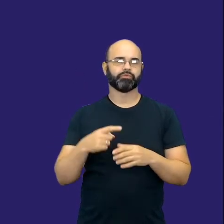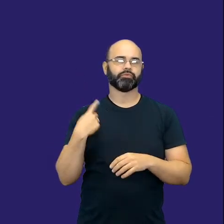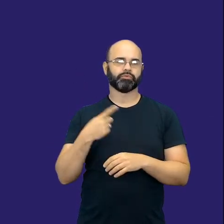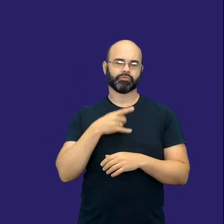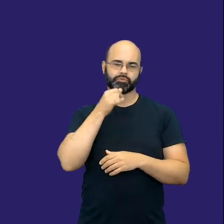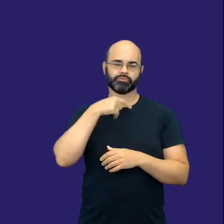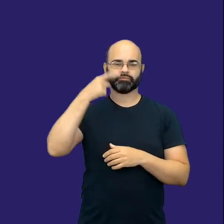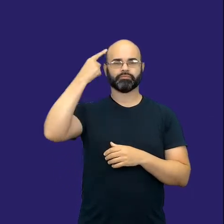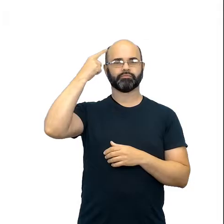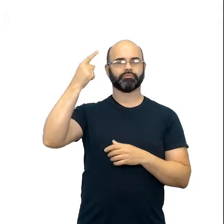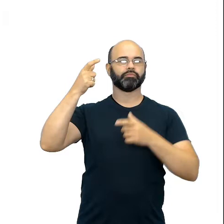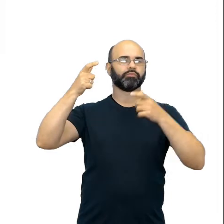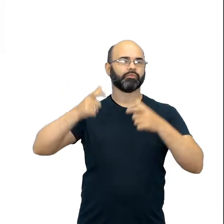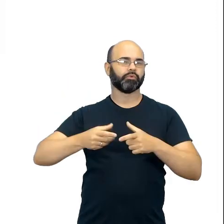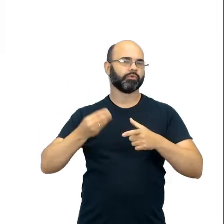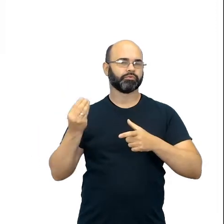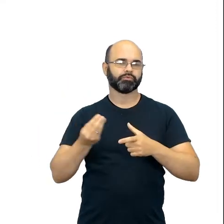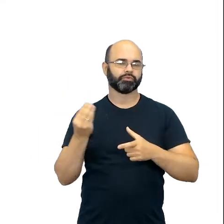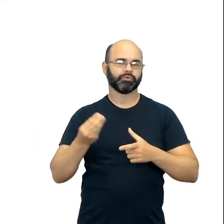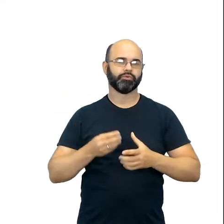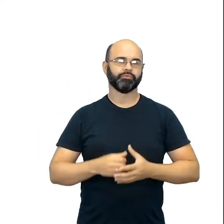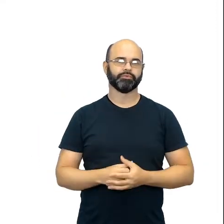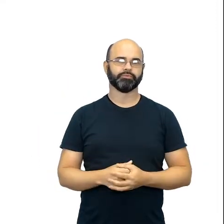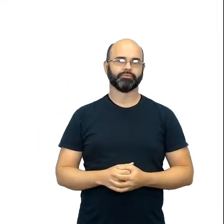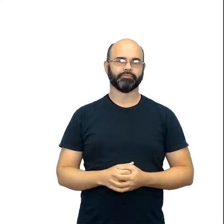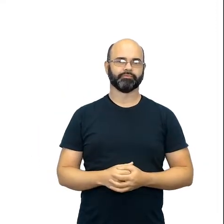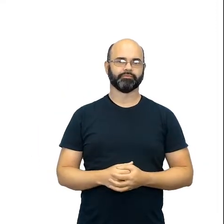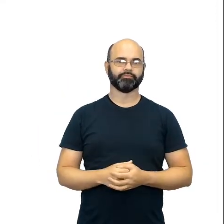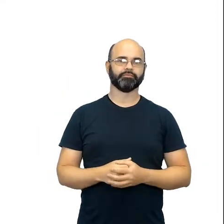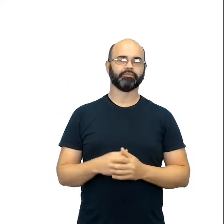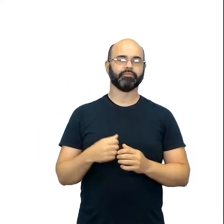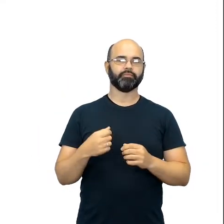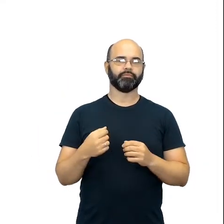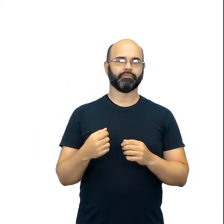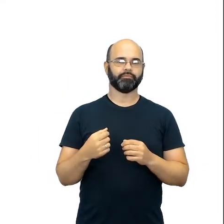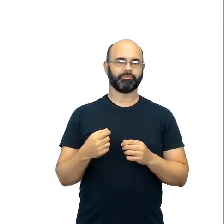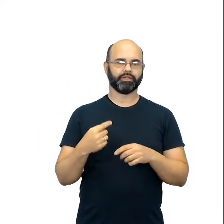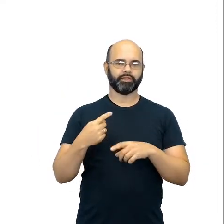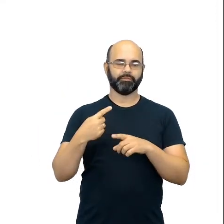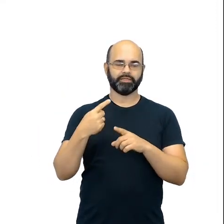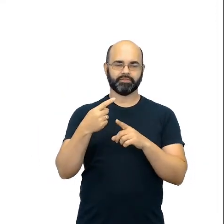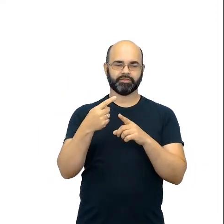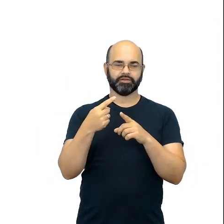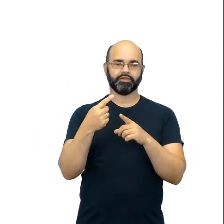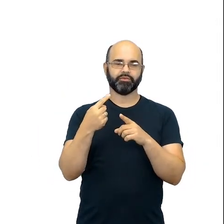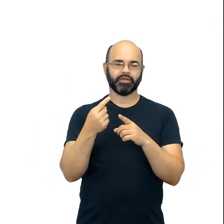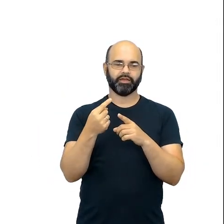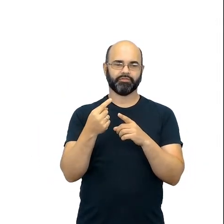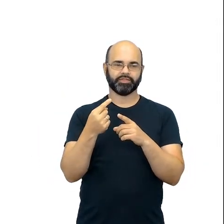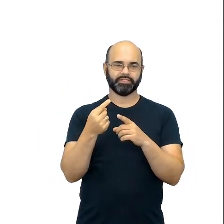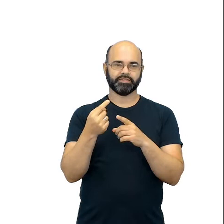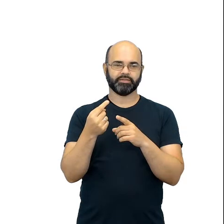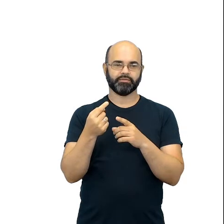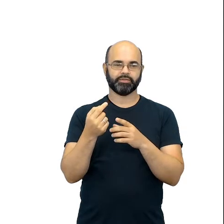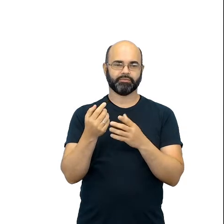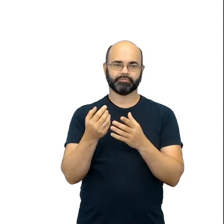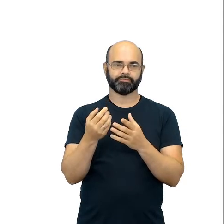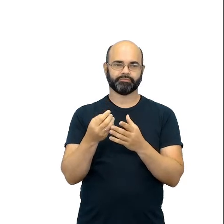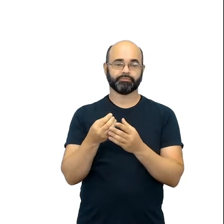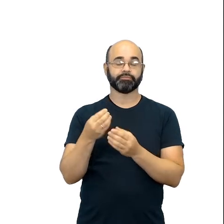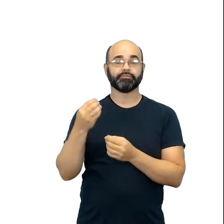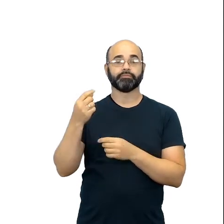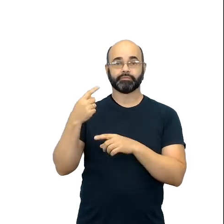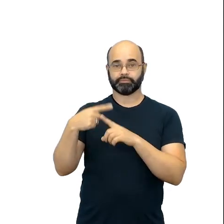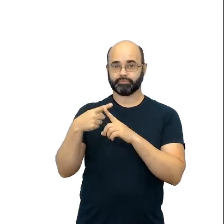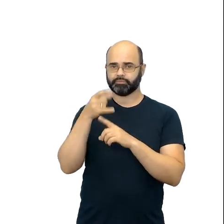nossas ideias e tudo mais. Então, começando das nossas ideias, vocês